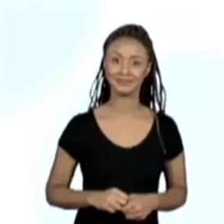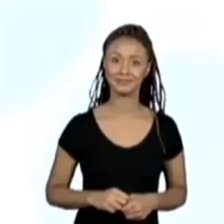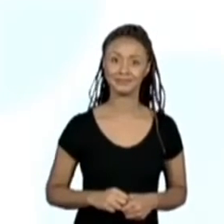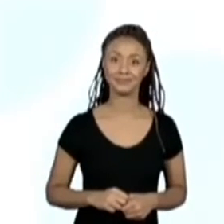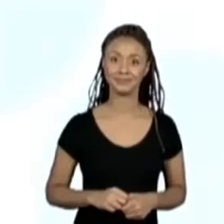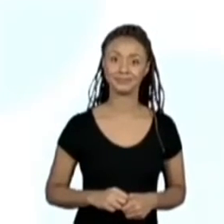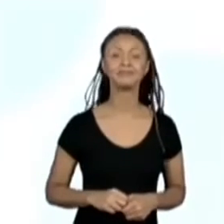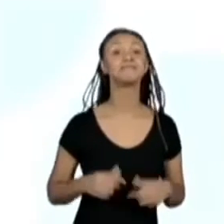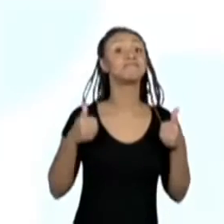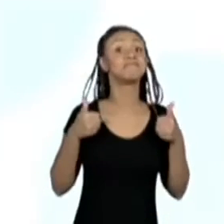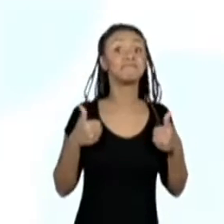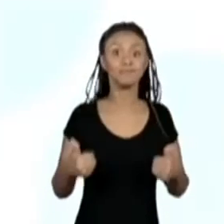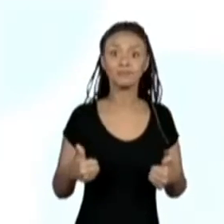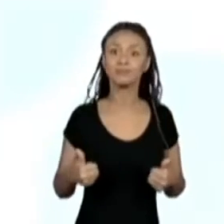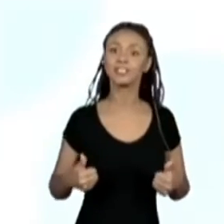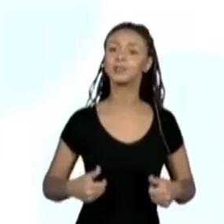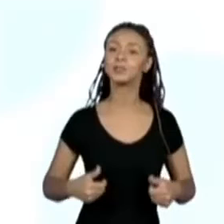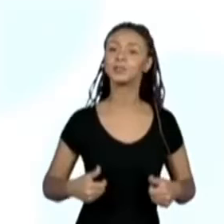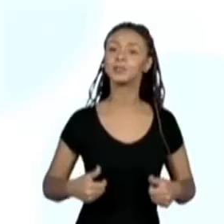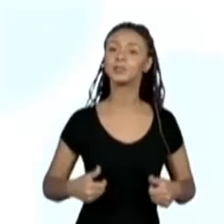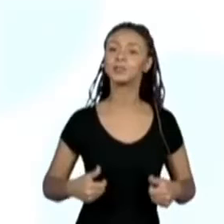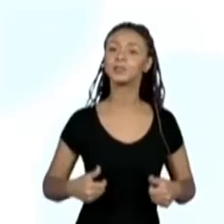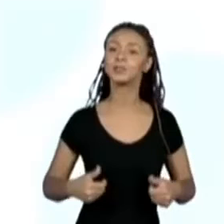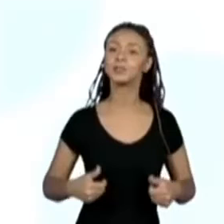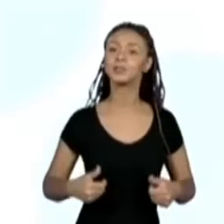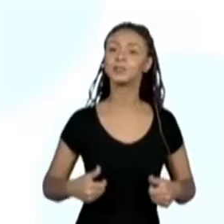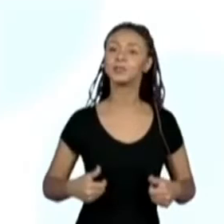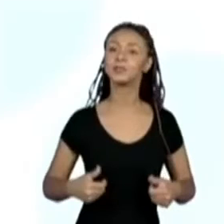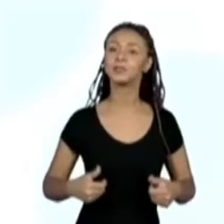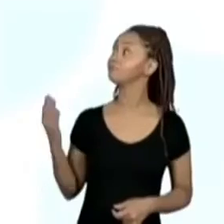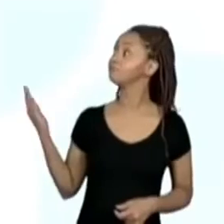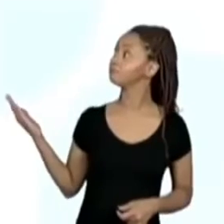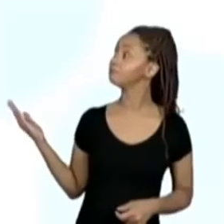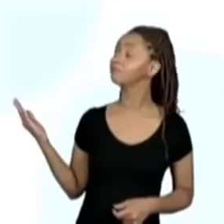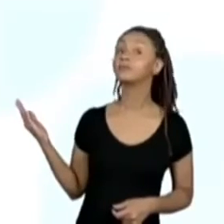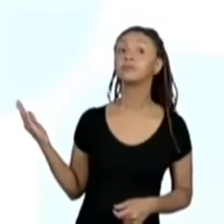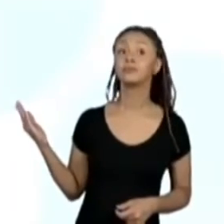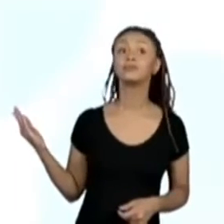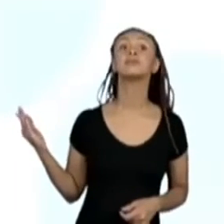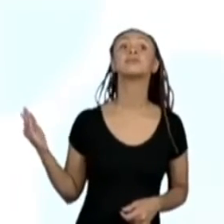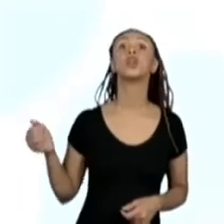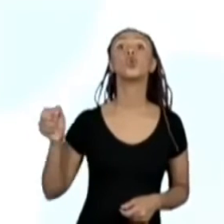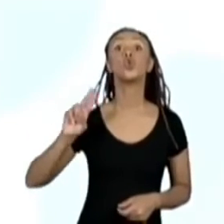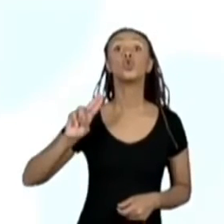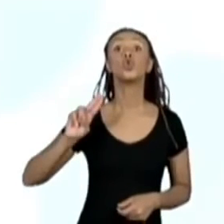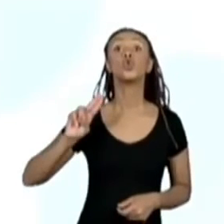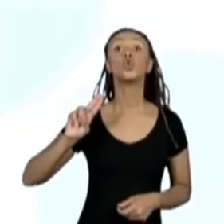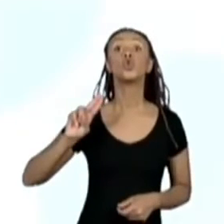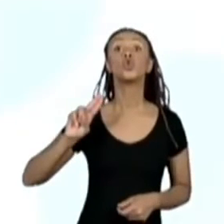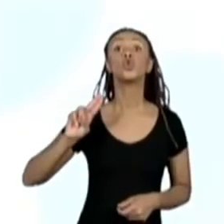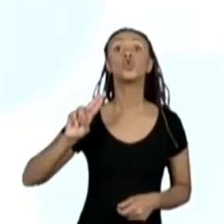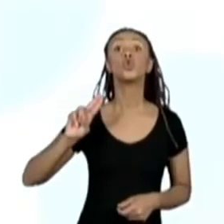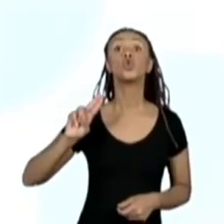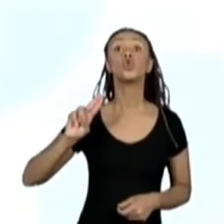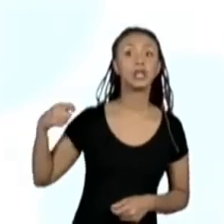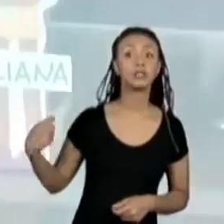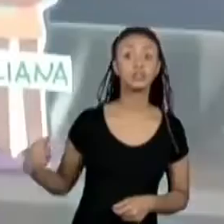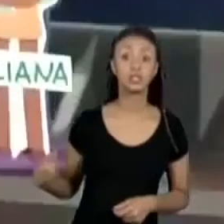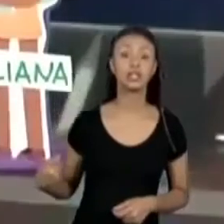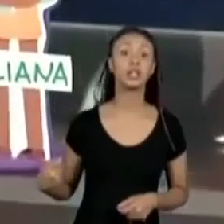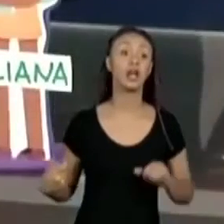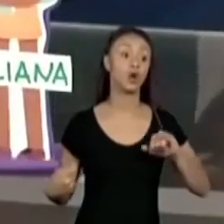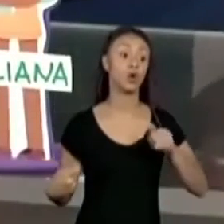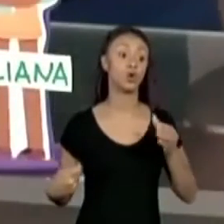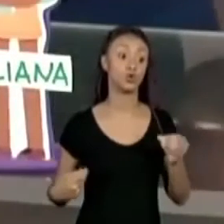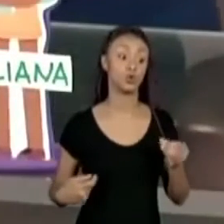Muito bem! Do jeito, nós escrevemos o nome dos amigos